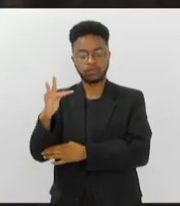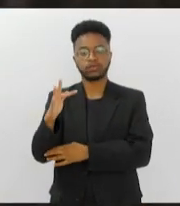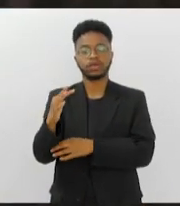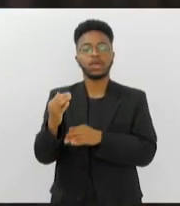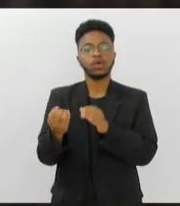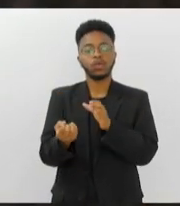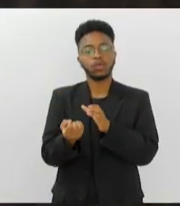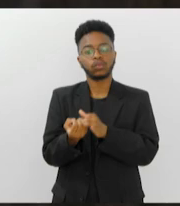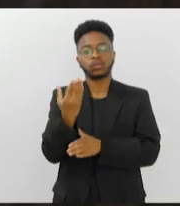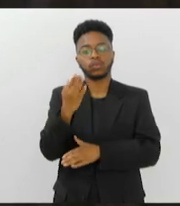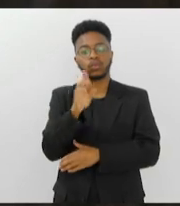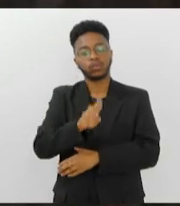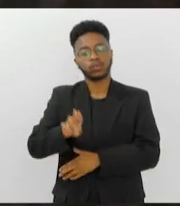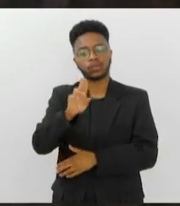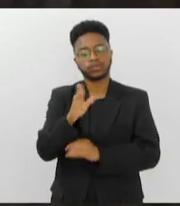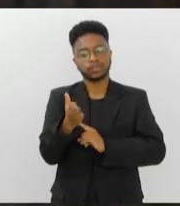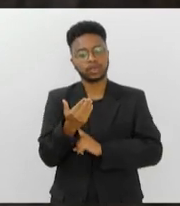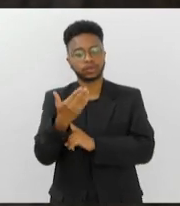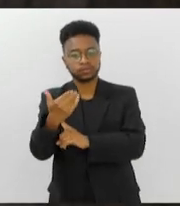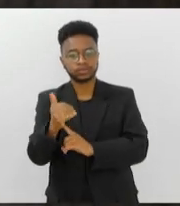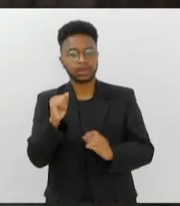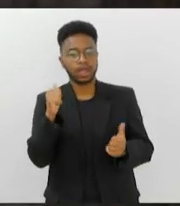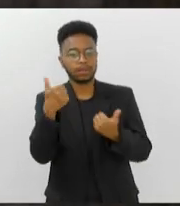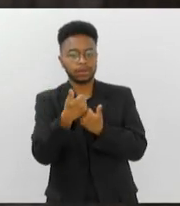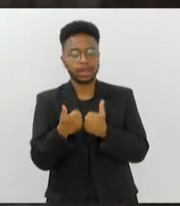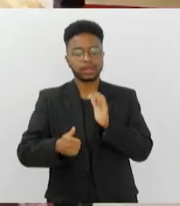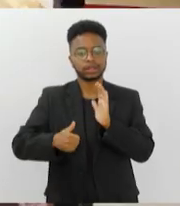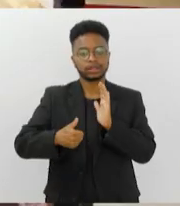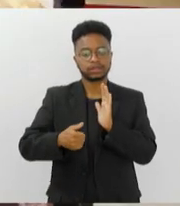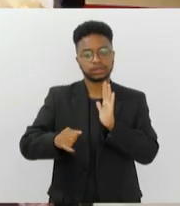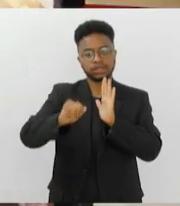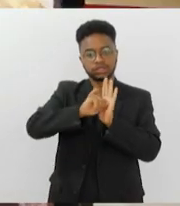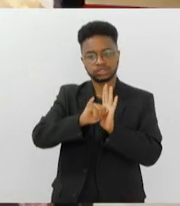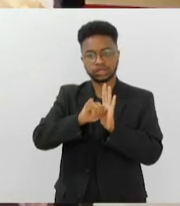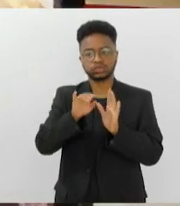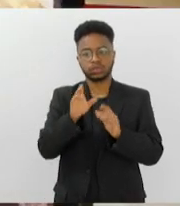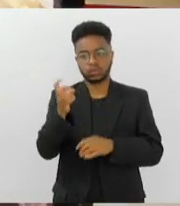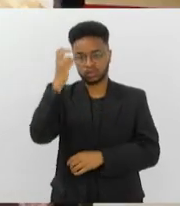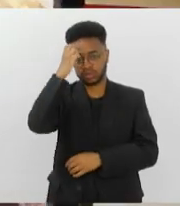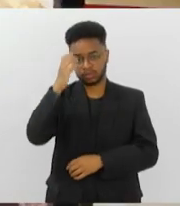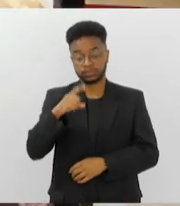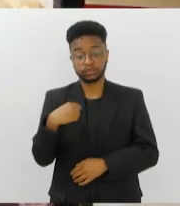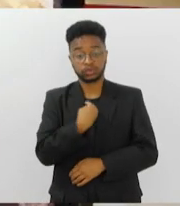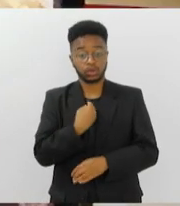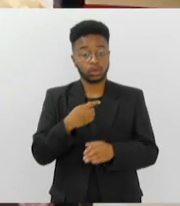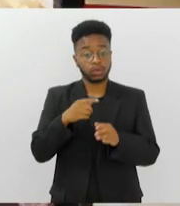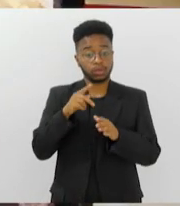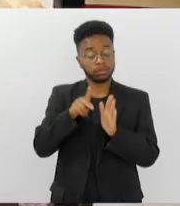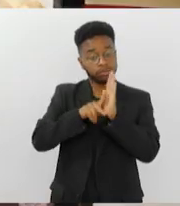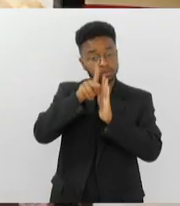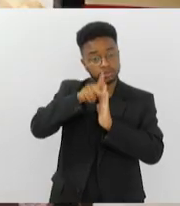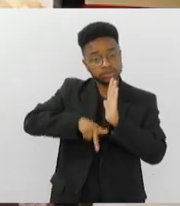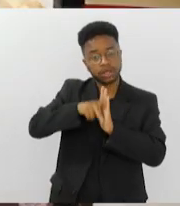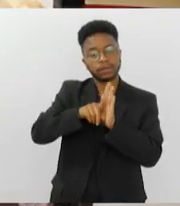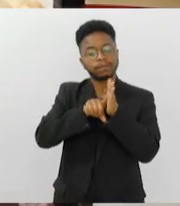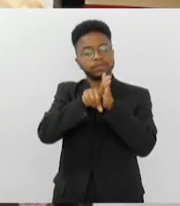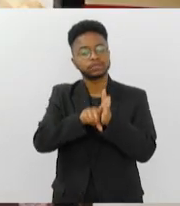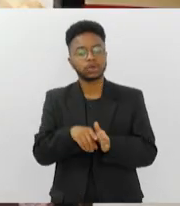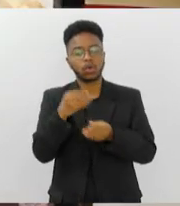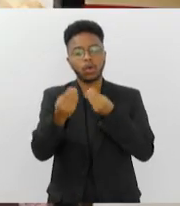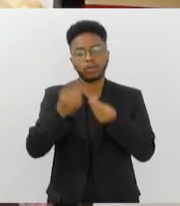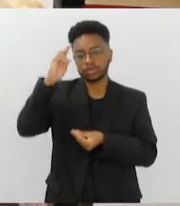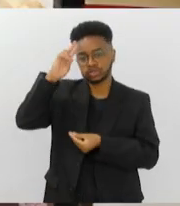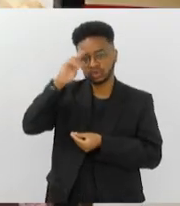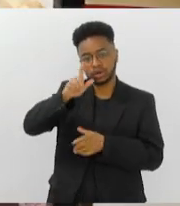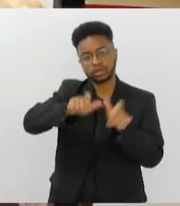usando a tecnologia para fortalecer esta identidade cultural. O nosso projeto busca pesquisar a história dessas mulheres nas mais variadas